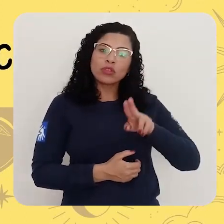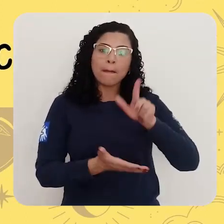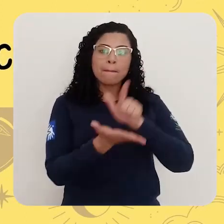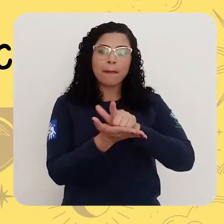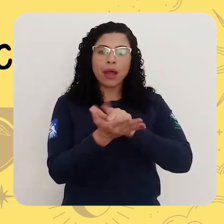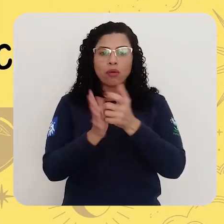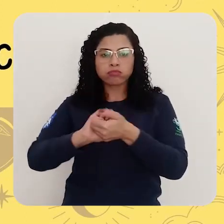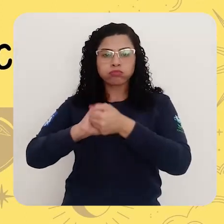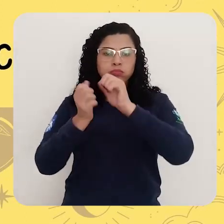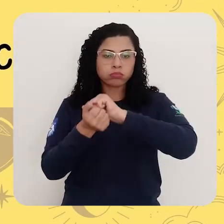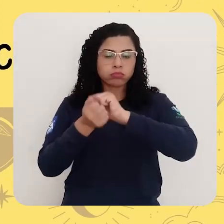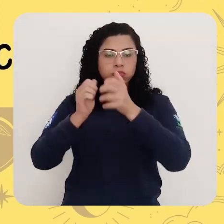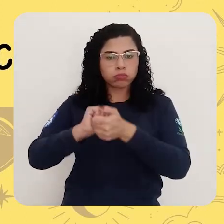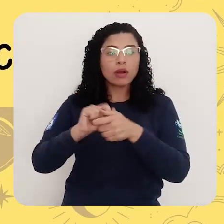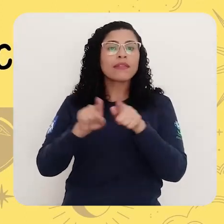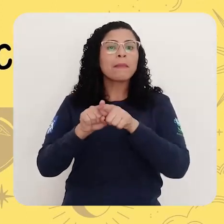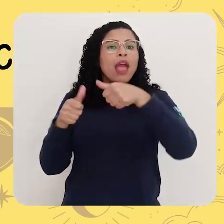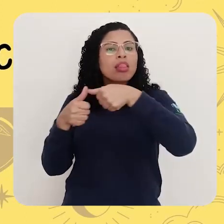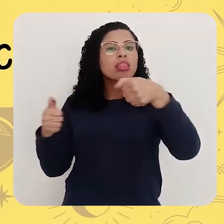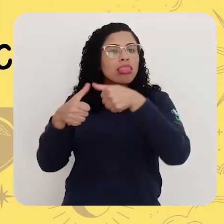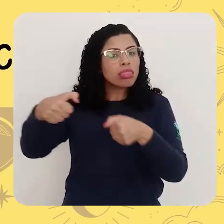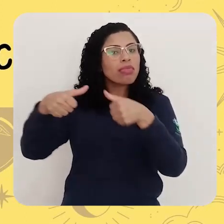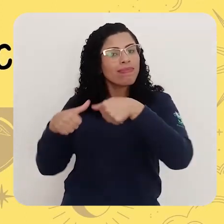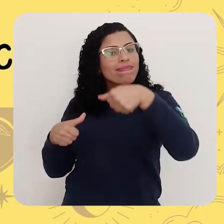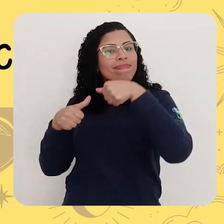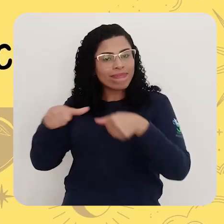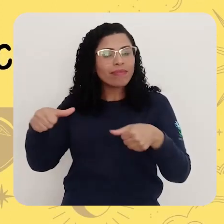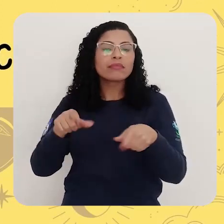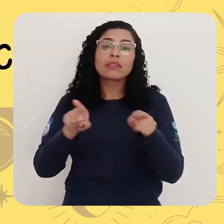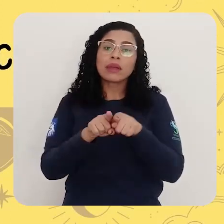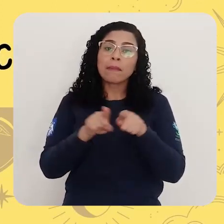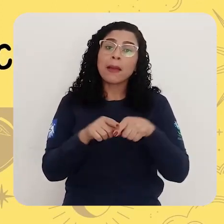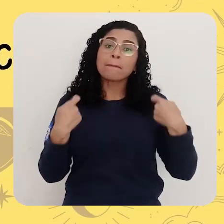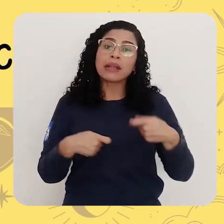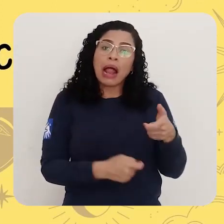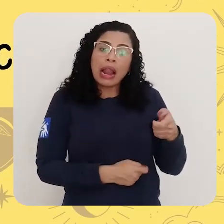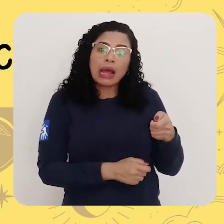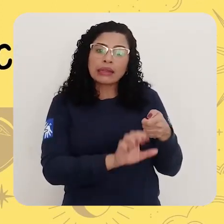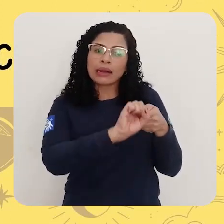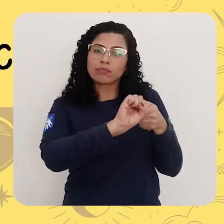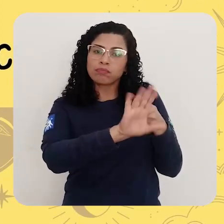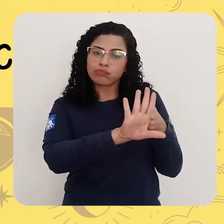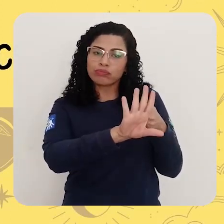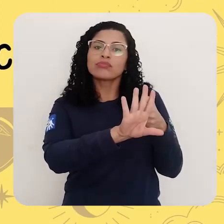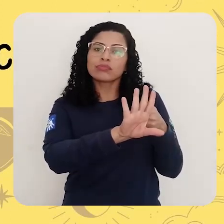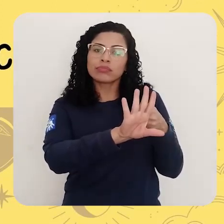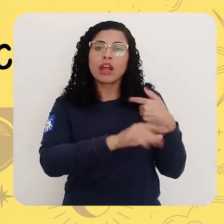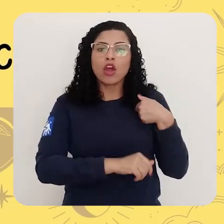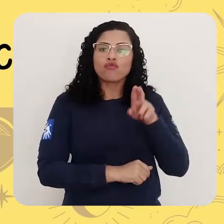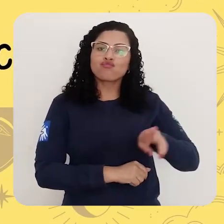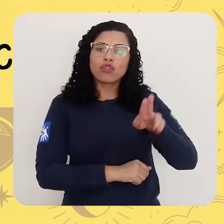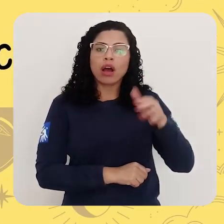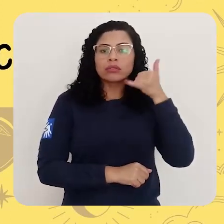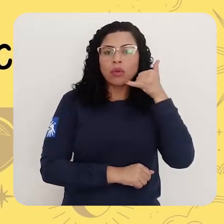papel amassado e fita crepe para fazer as bolas. Vamos precisar também de uma lanterna. Ou, no caso aqui, a gente vai usar a luz